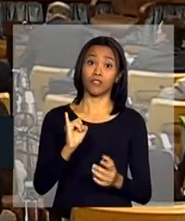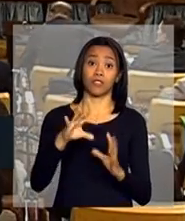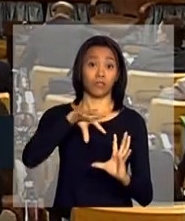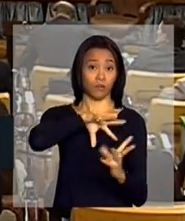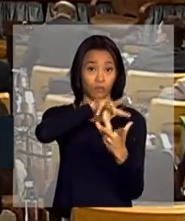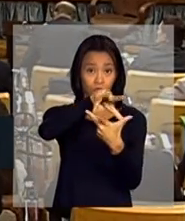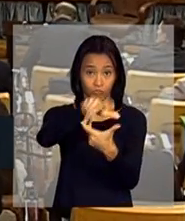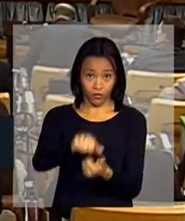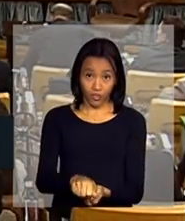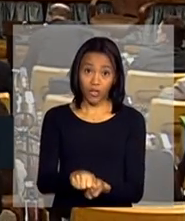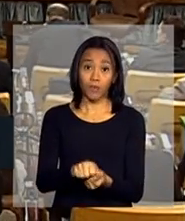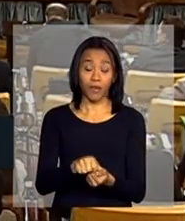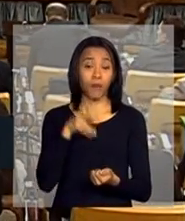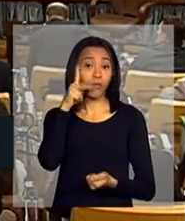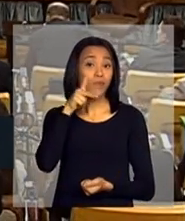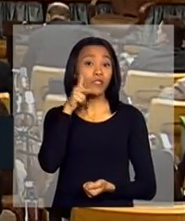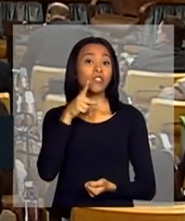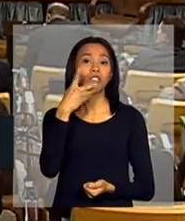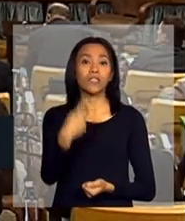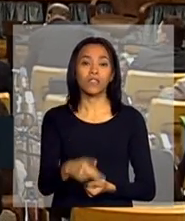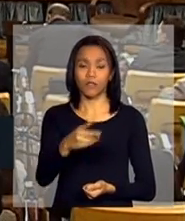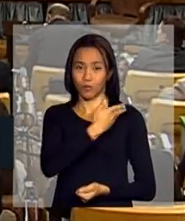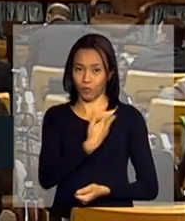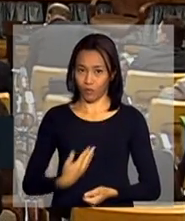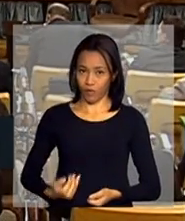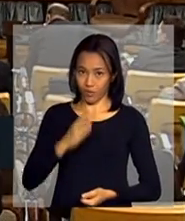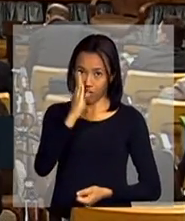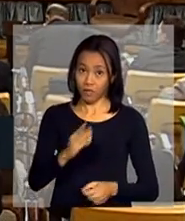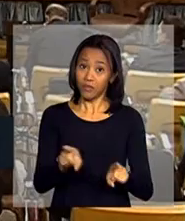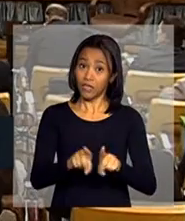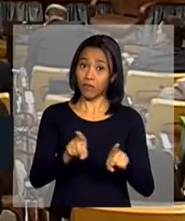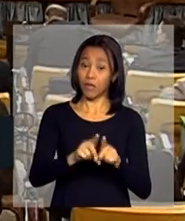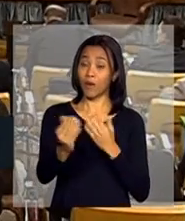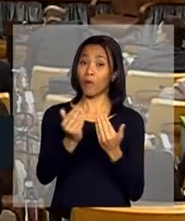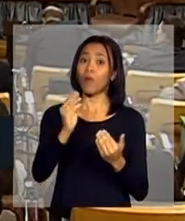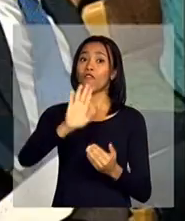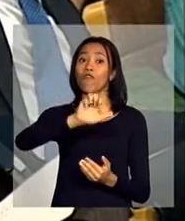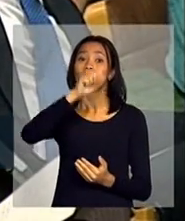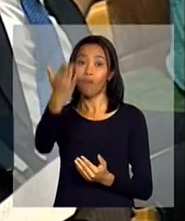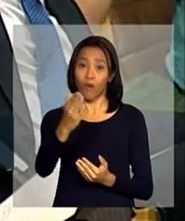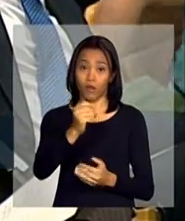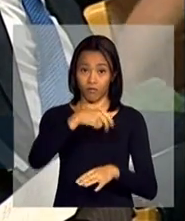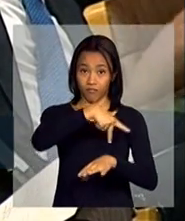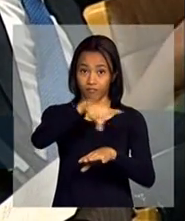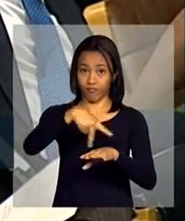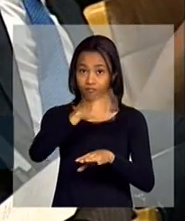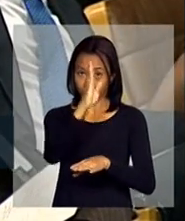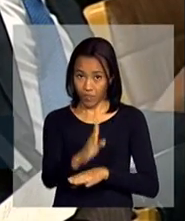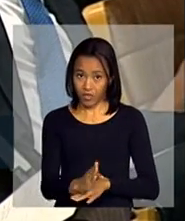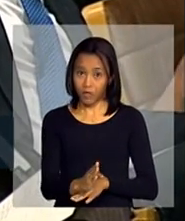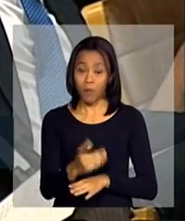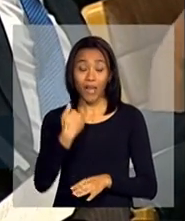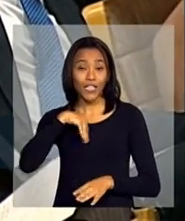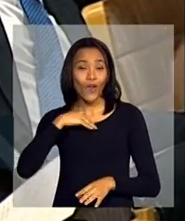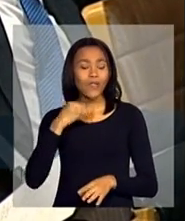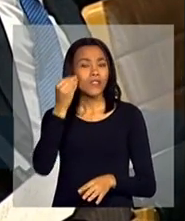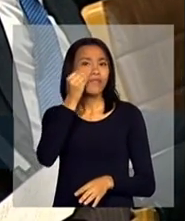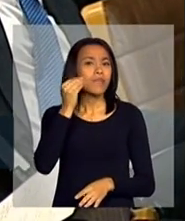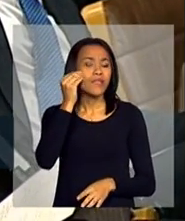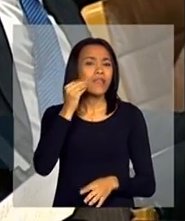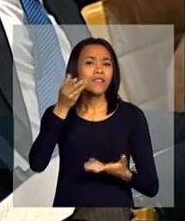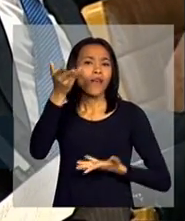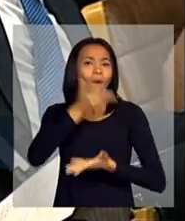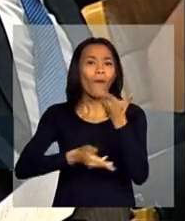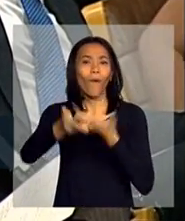para a política pública brasileira, como em termos internacionais para compartilharmos estas experiências com outros